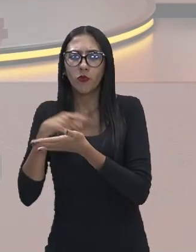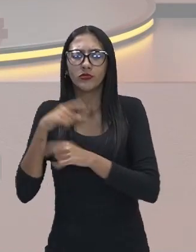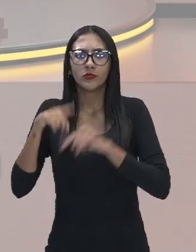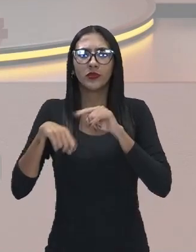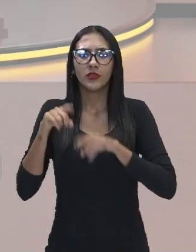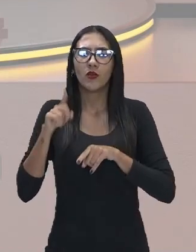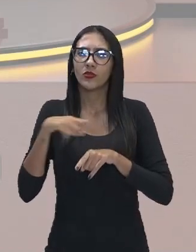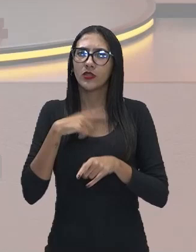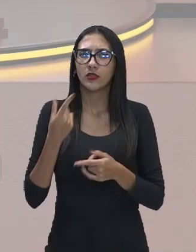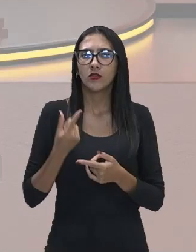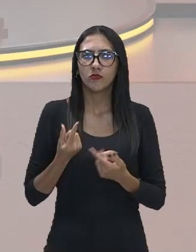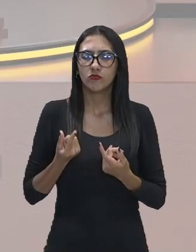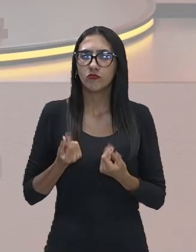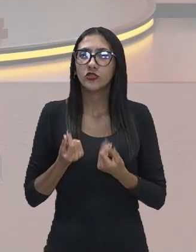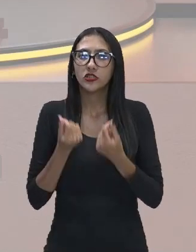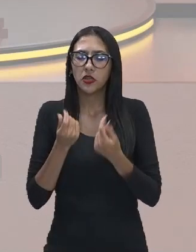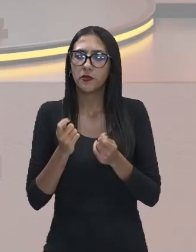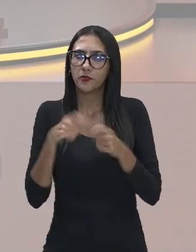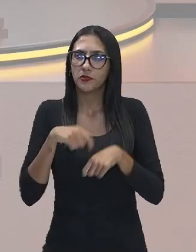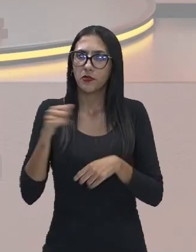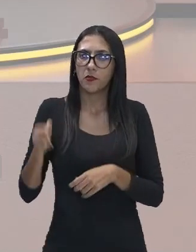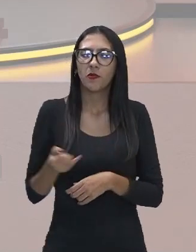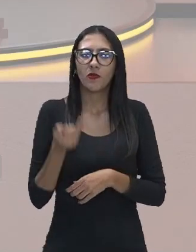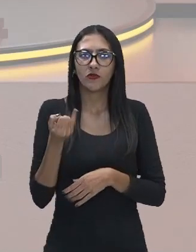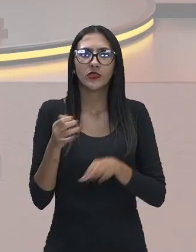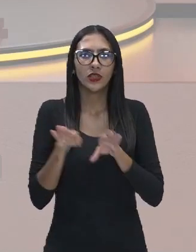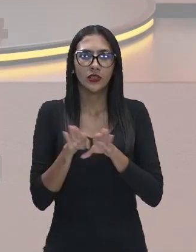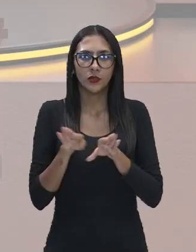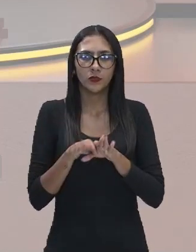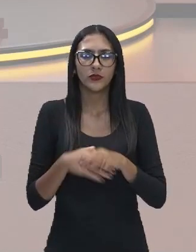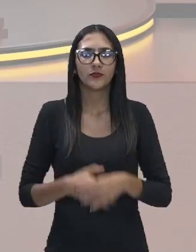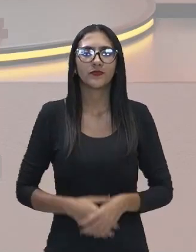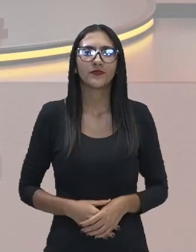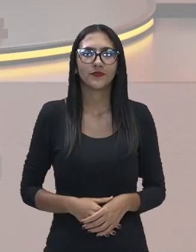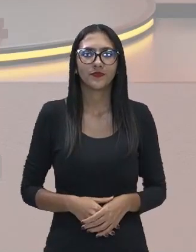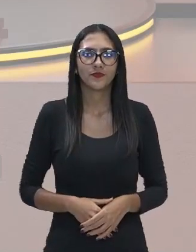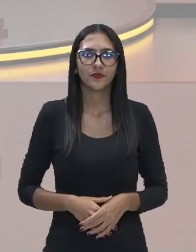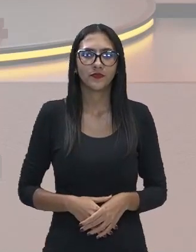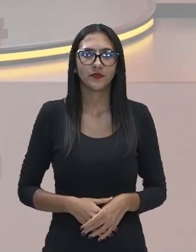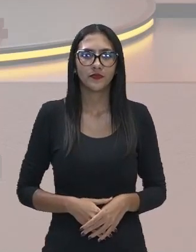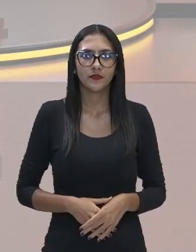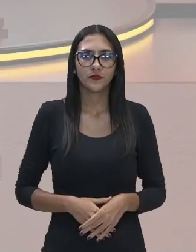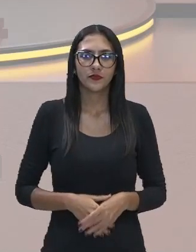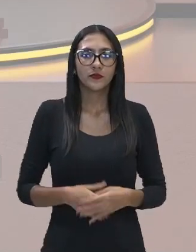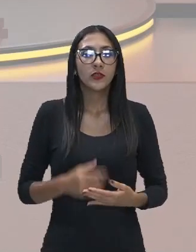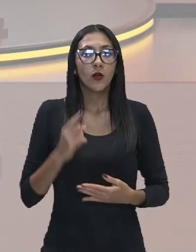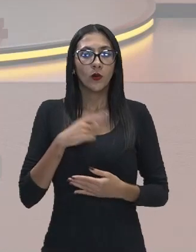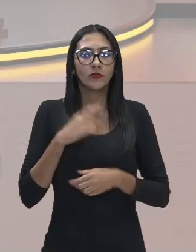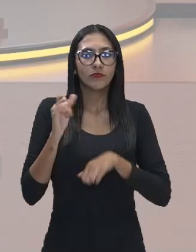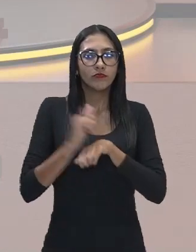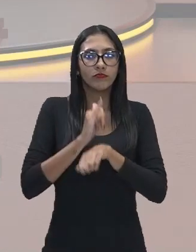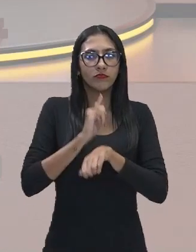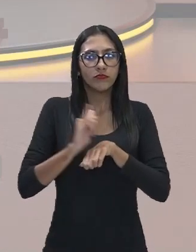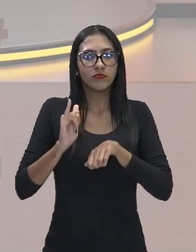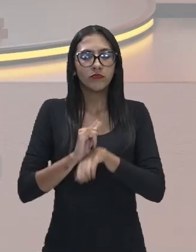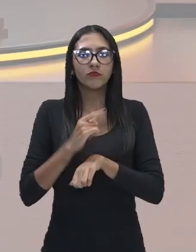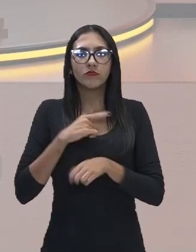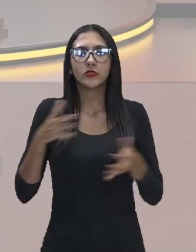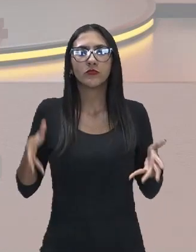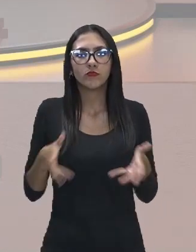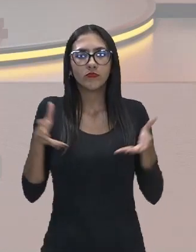tem um valor um pouco maior ali na hora de vender. bom? Esses métodos então, eles promovem a